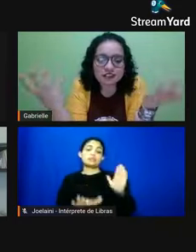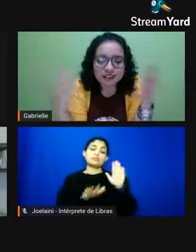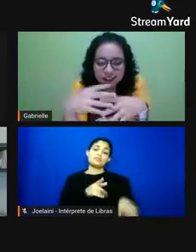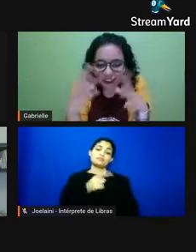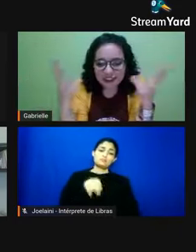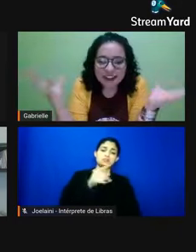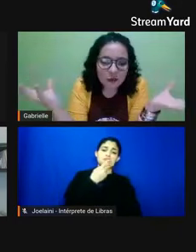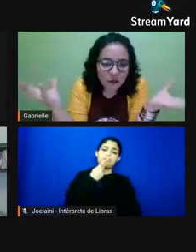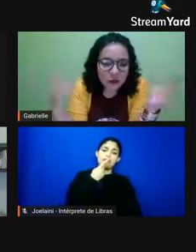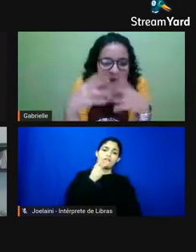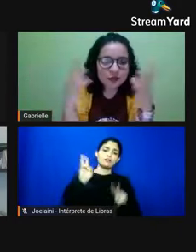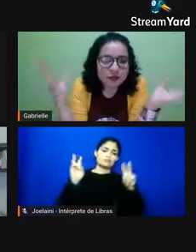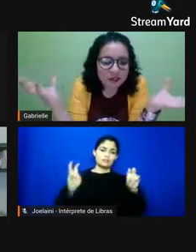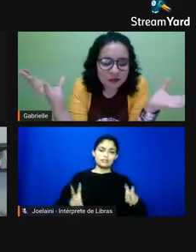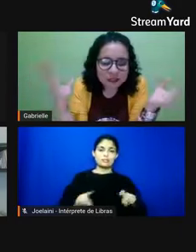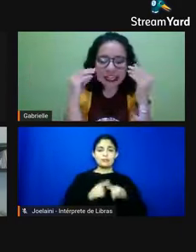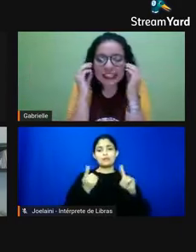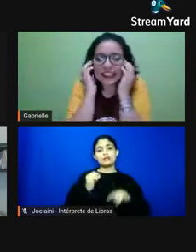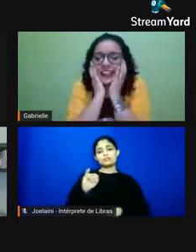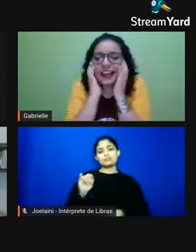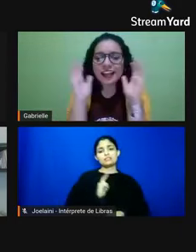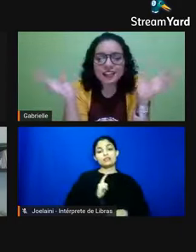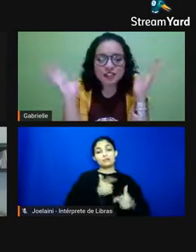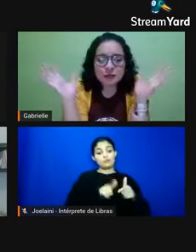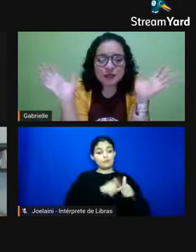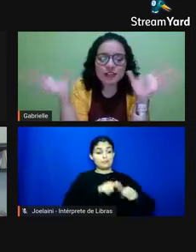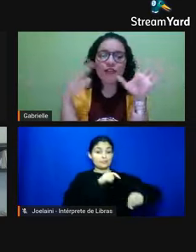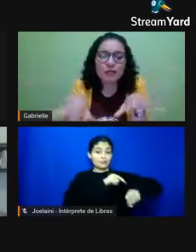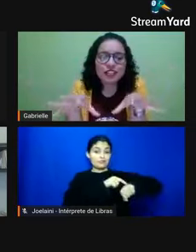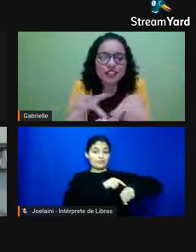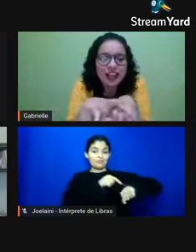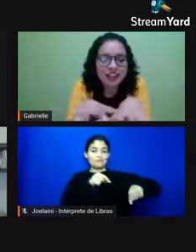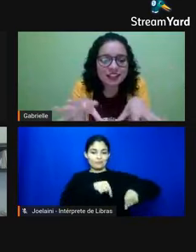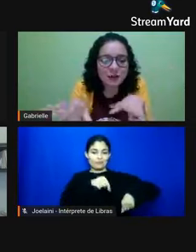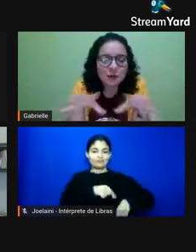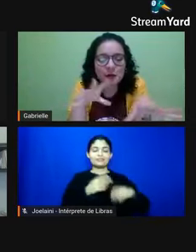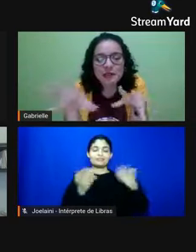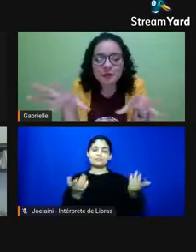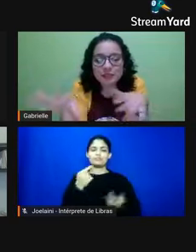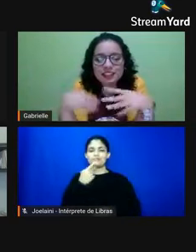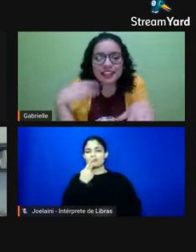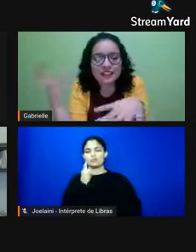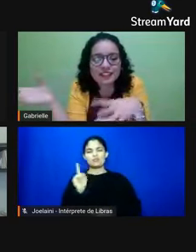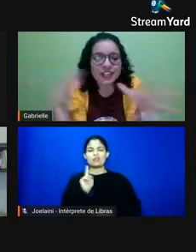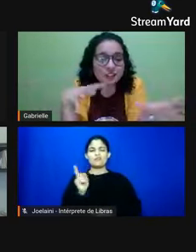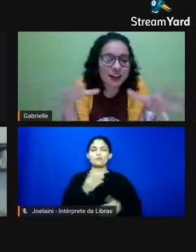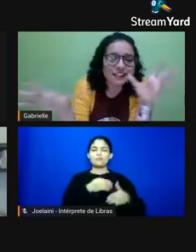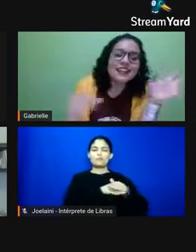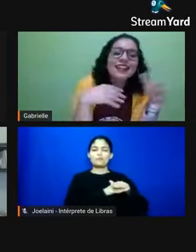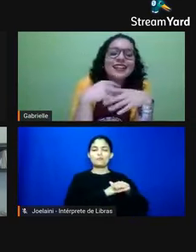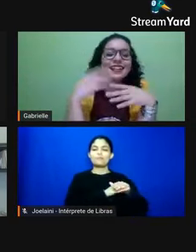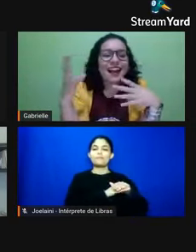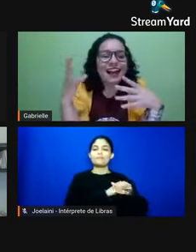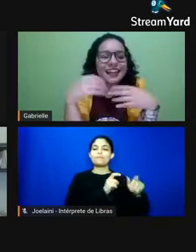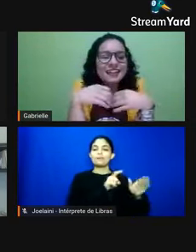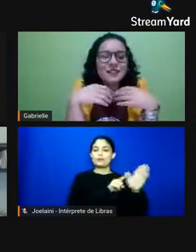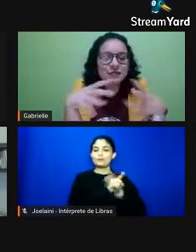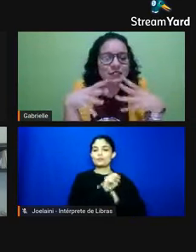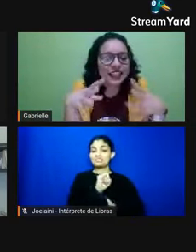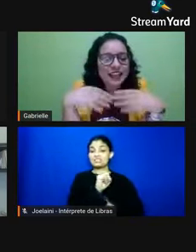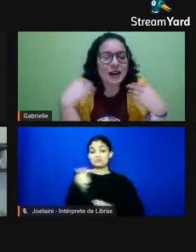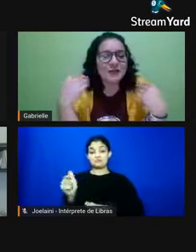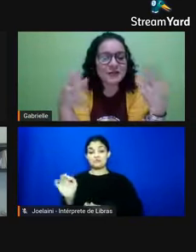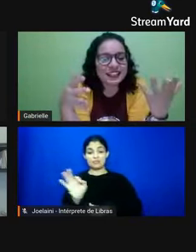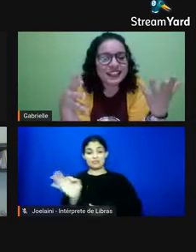para vocês falarem sobre isso mas a gente tem o problema do tempo né aqui e aí a gente pensou não vamos deixar essa como uma pergunta se ninguém fizer a gente faz